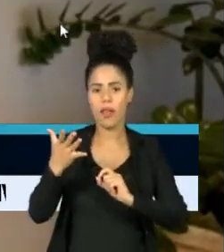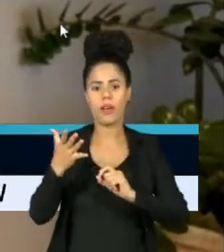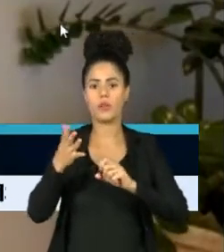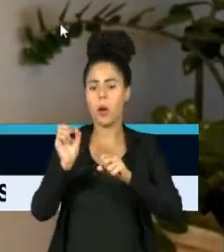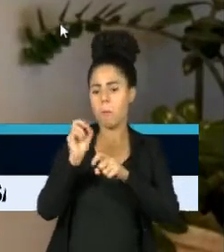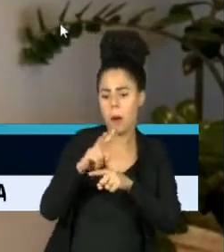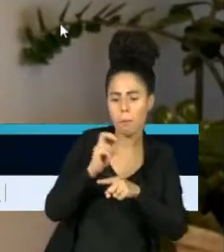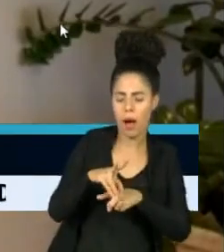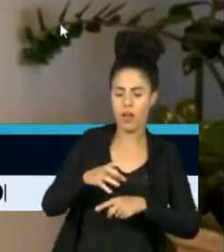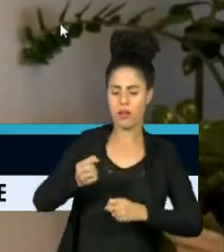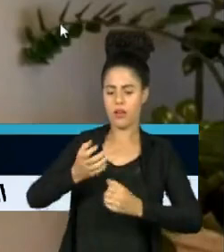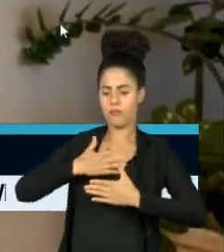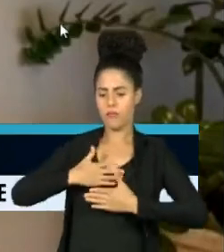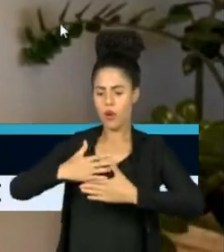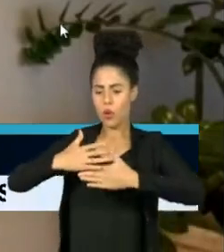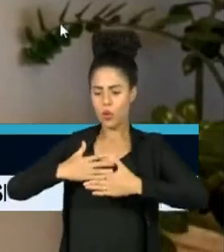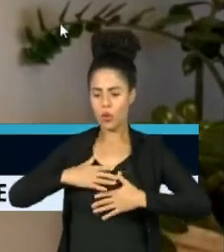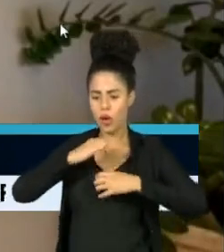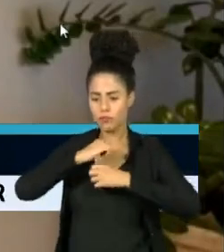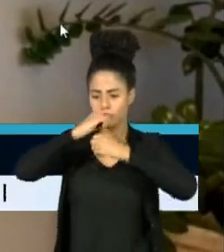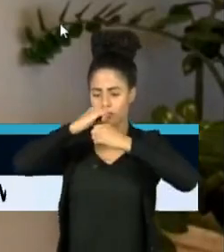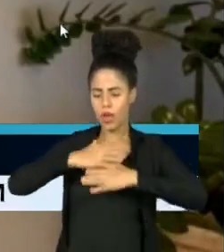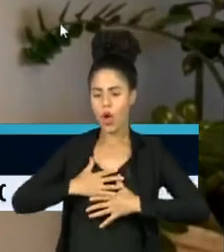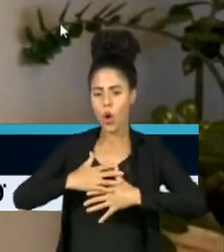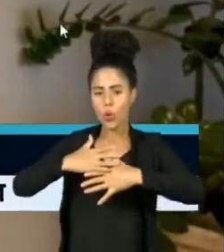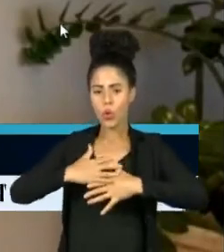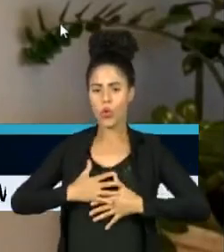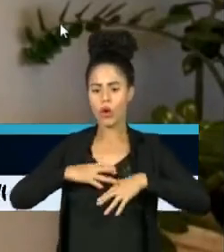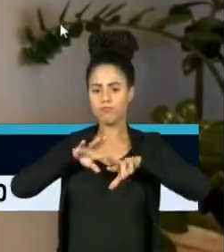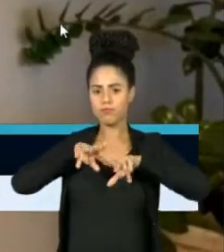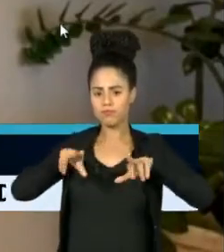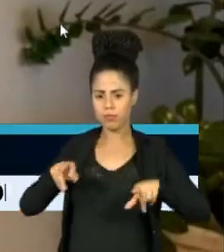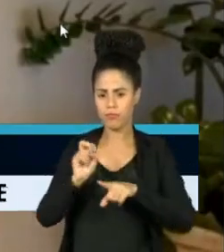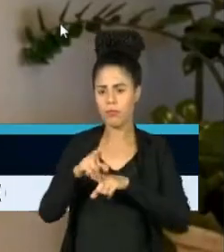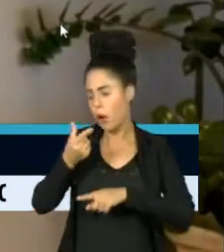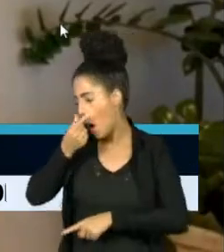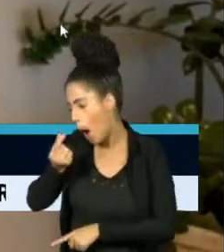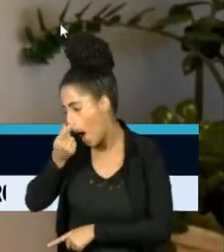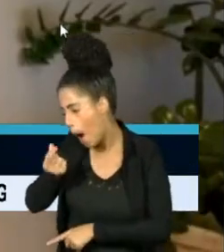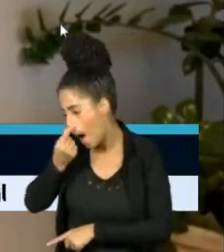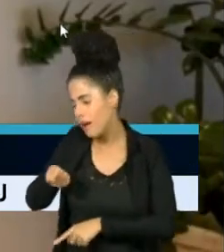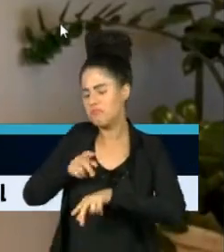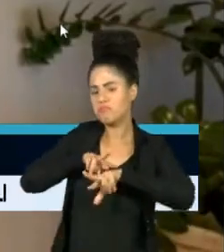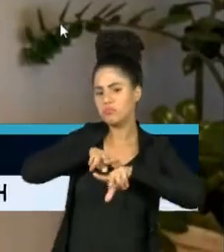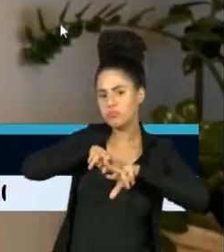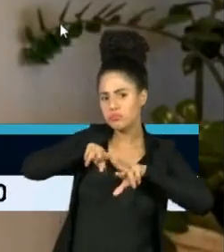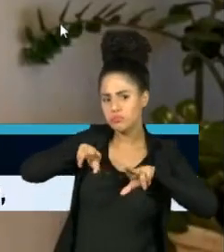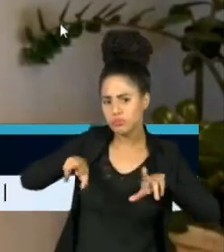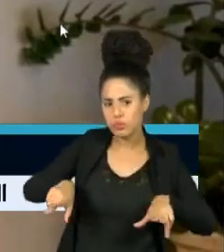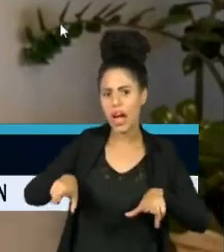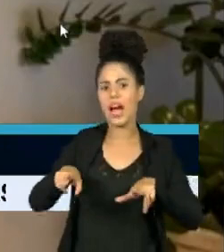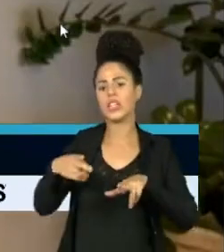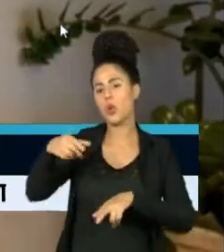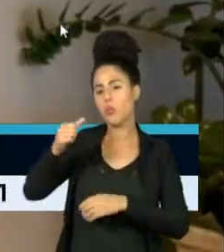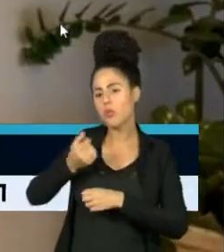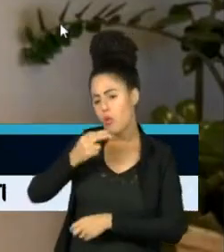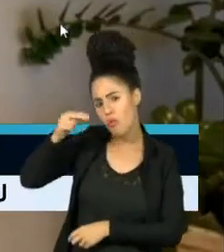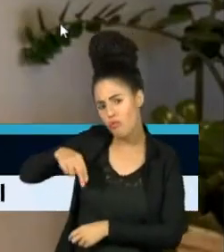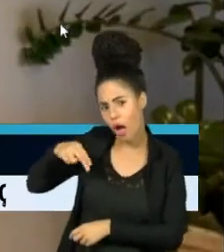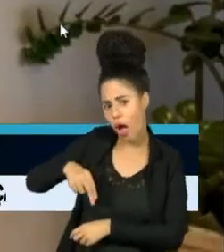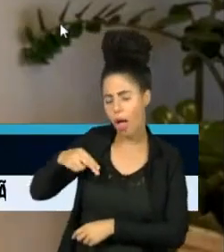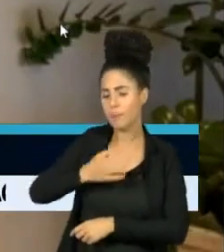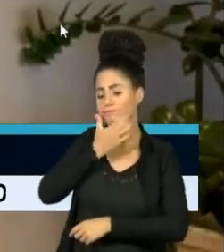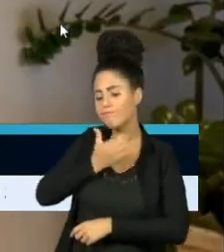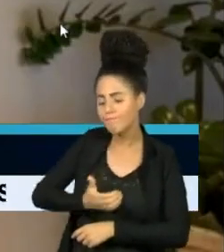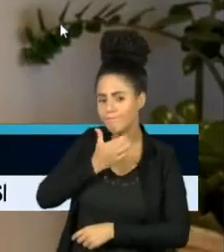sensual respiratório, que causa bronquiolite. Nós tivemos circulação de influência, principalmente no final de novembro, dezembro.